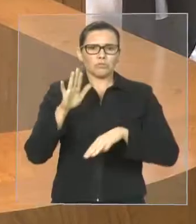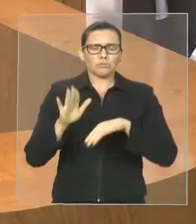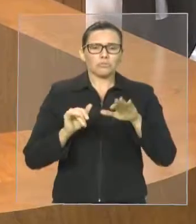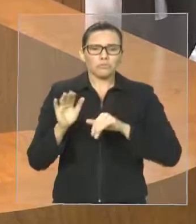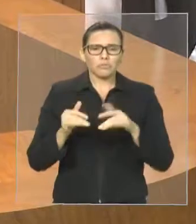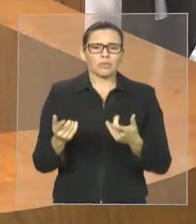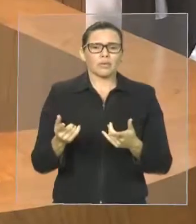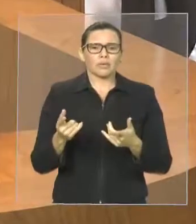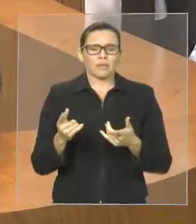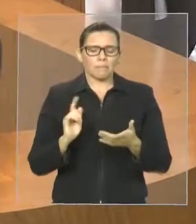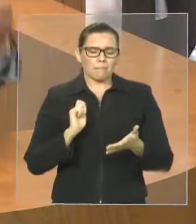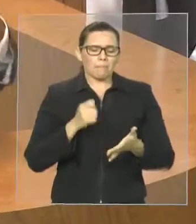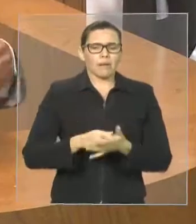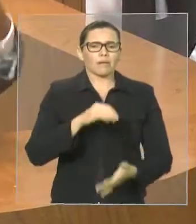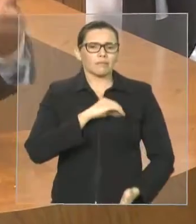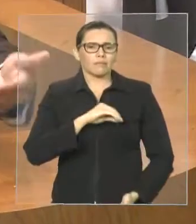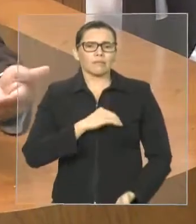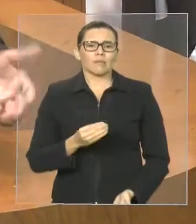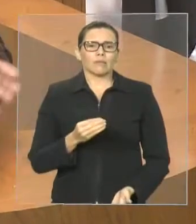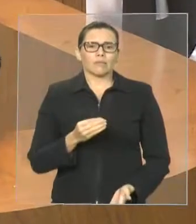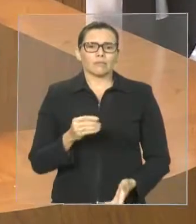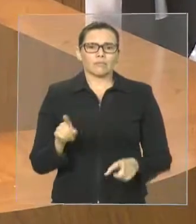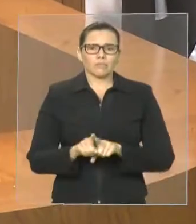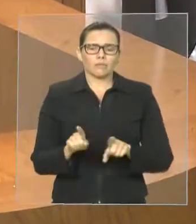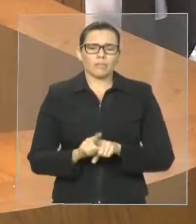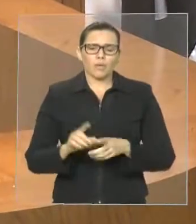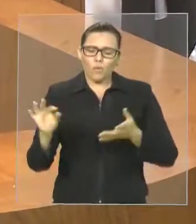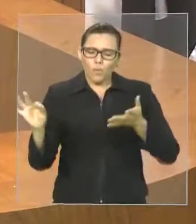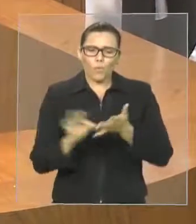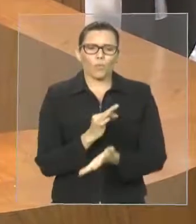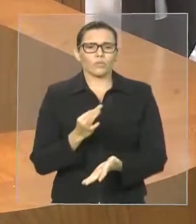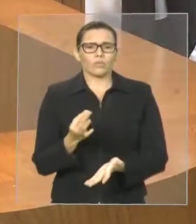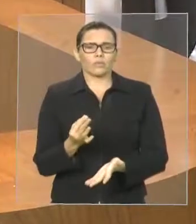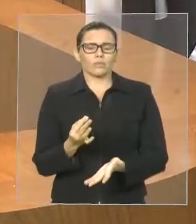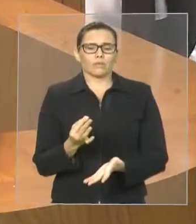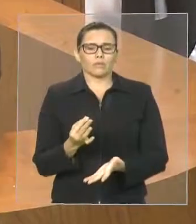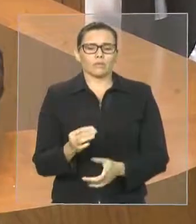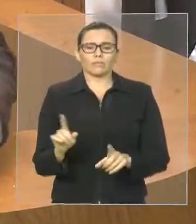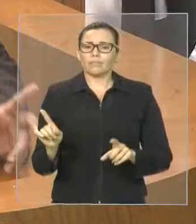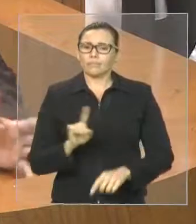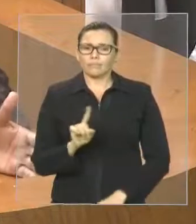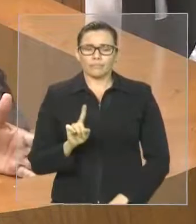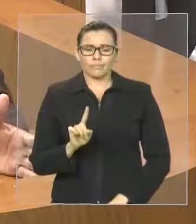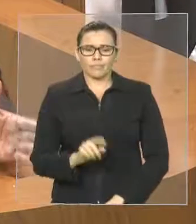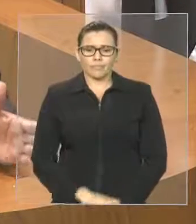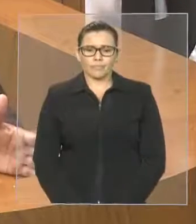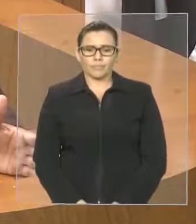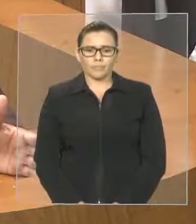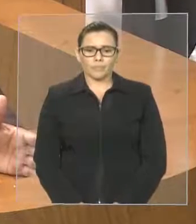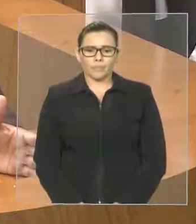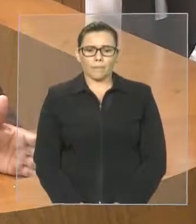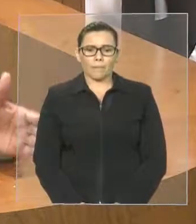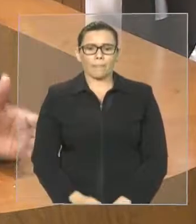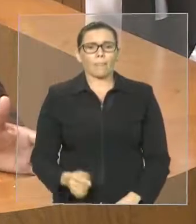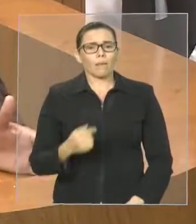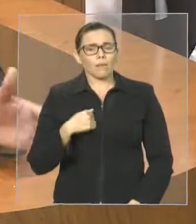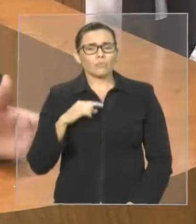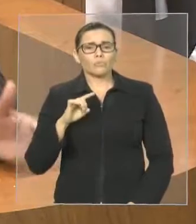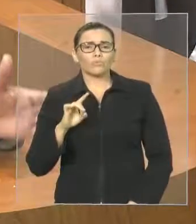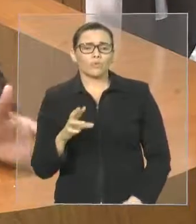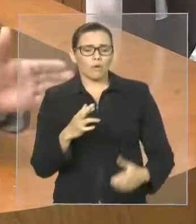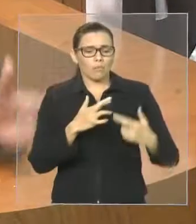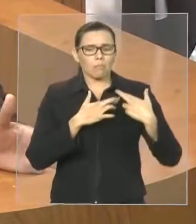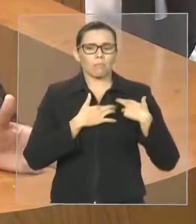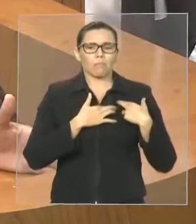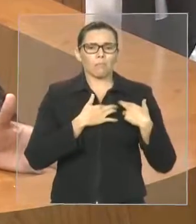para pagar salário. Nós não somos resolutivos. Somos propositivos. Nós não podemos ser omissos. Nesta casa